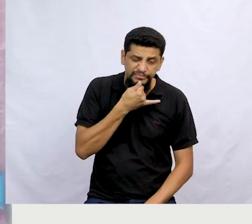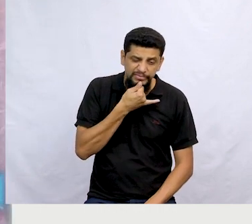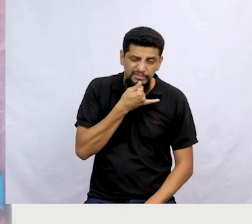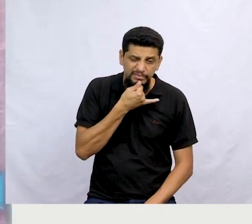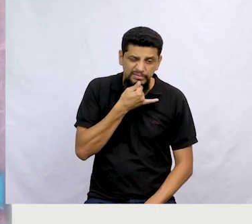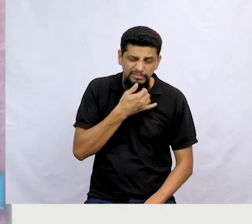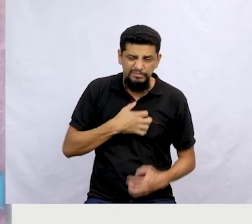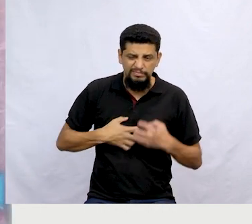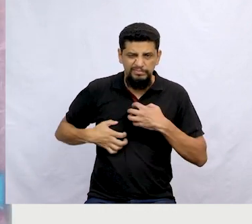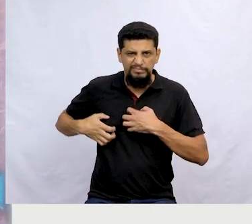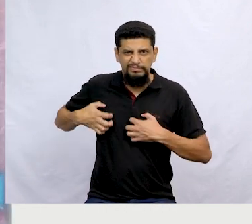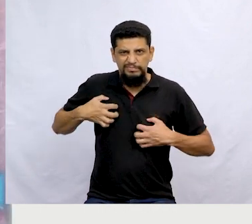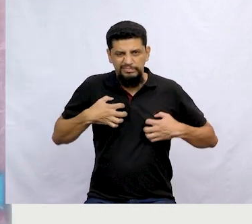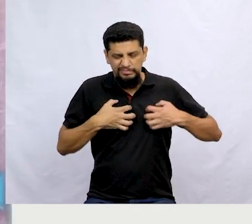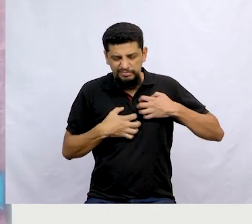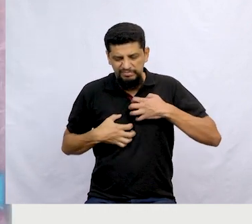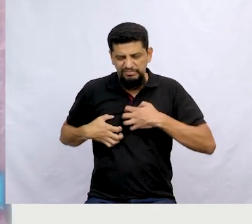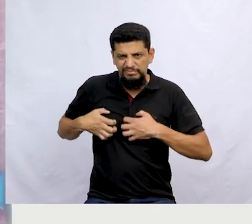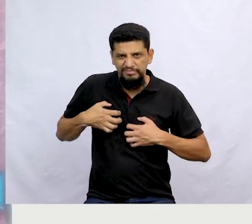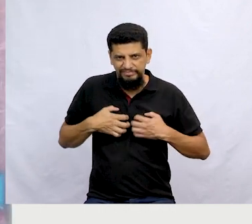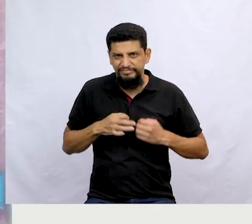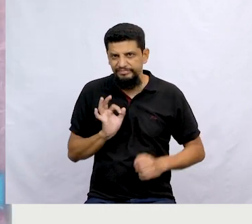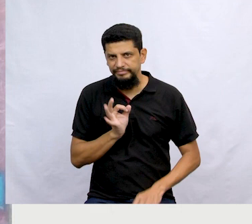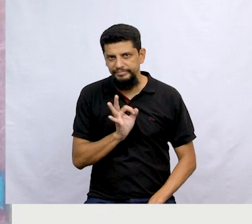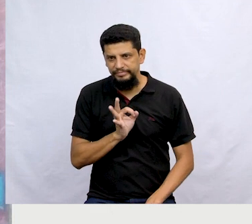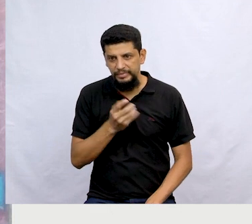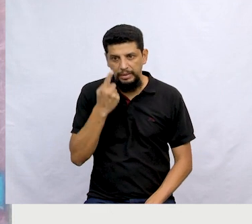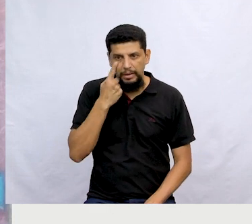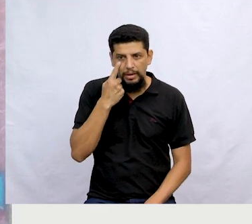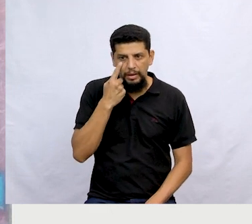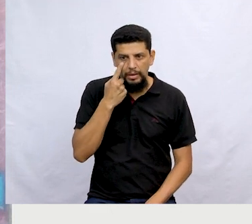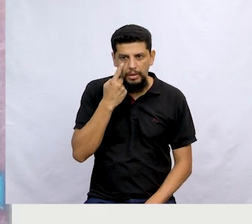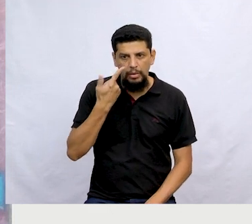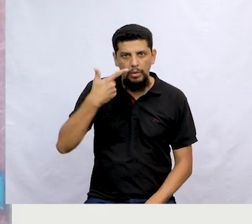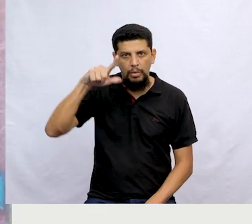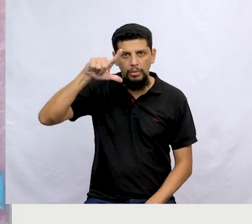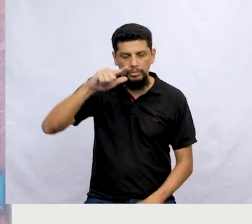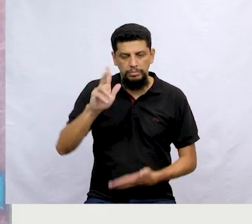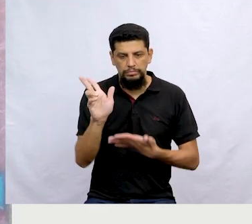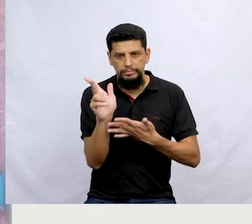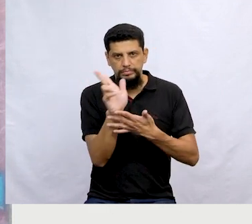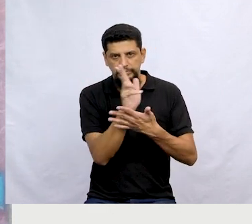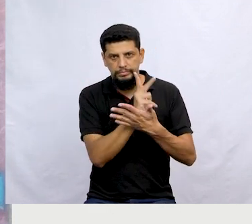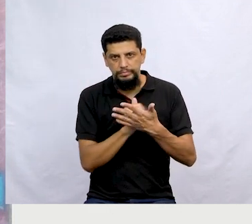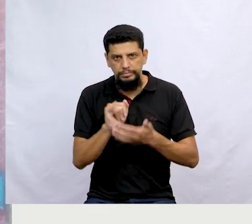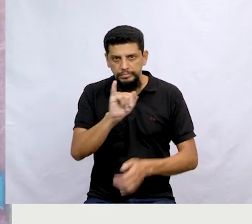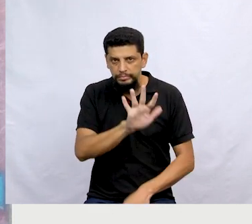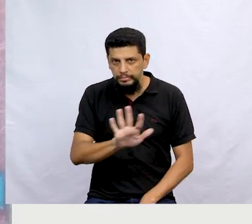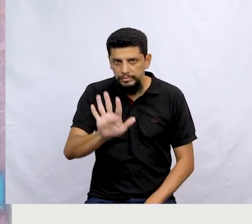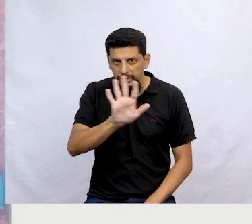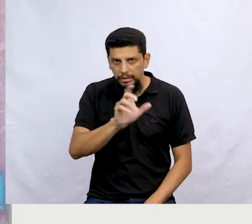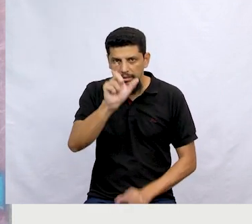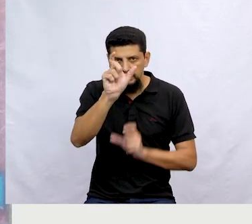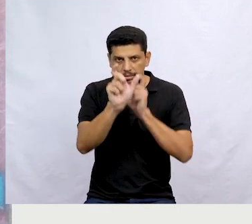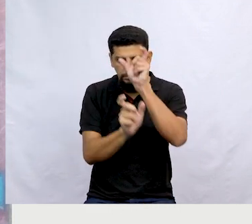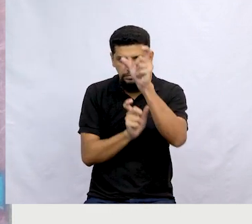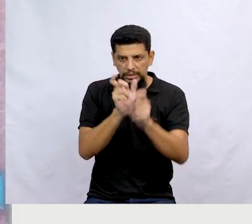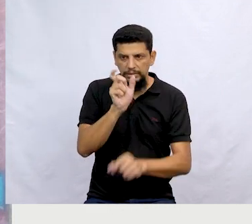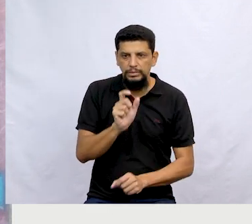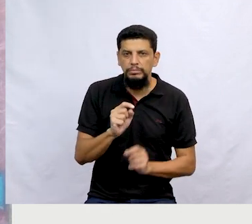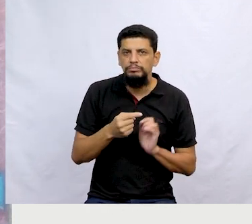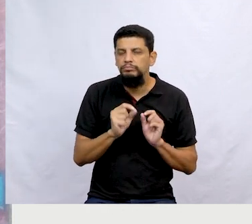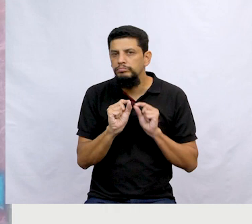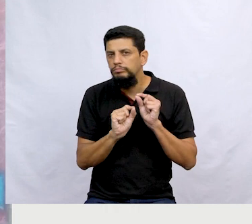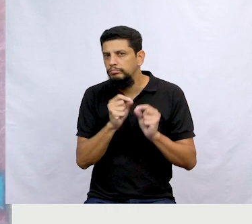tristeza, de desânimo, não é mesmo? Olhem só, outra ilustração também demonstra isso. As pessoas estão ali